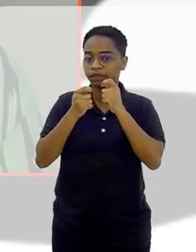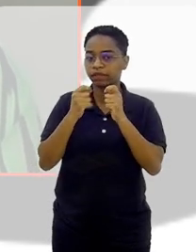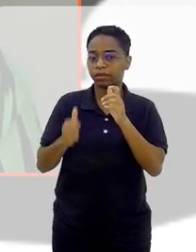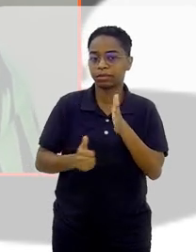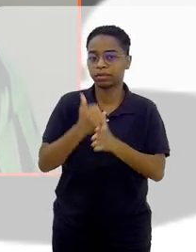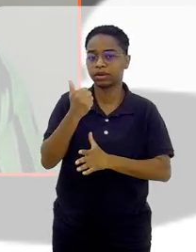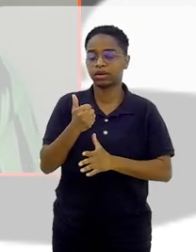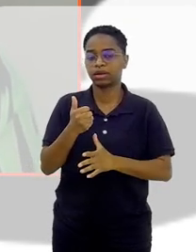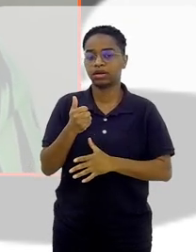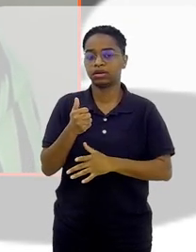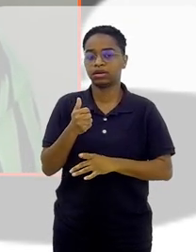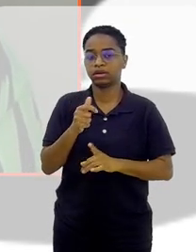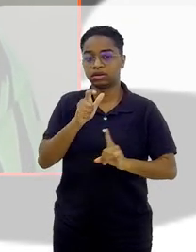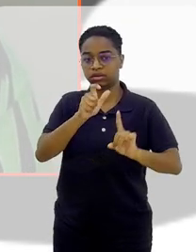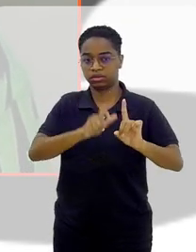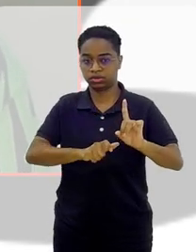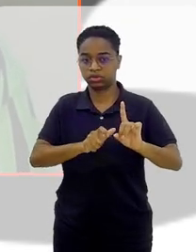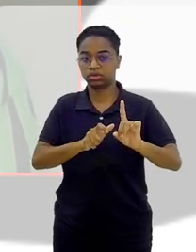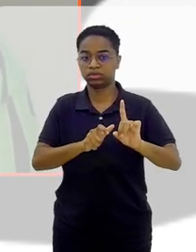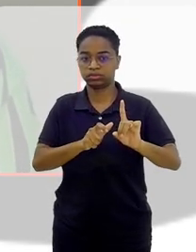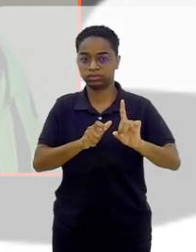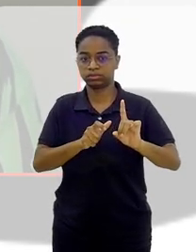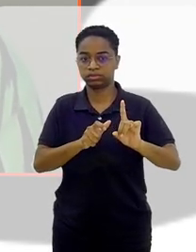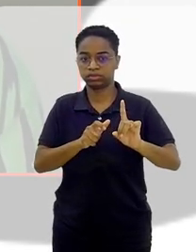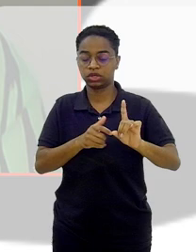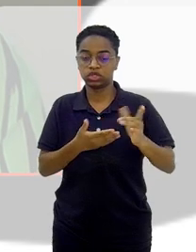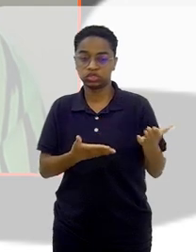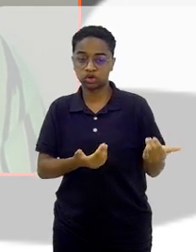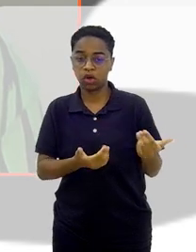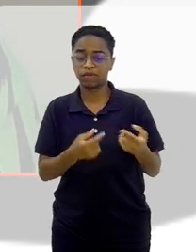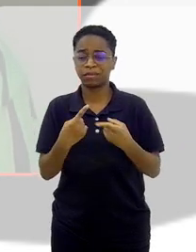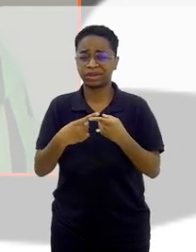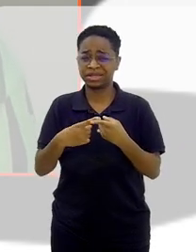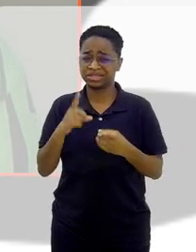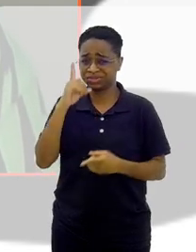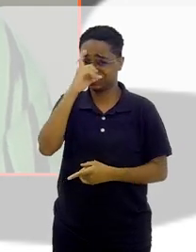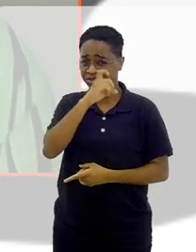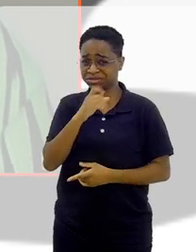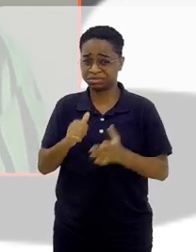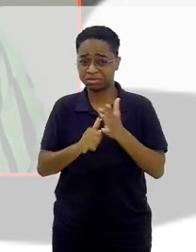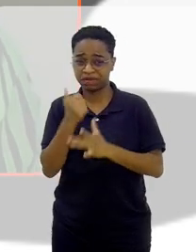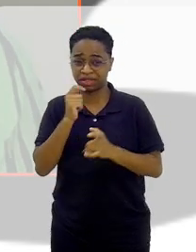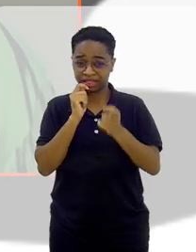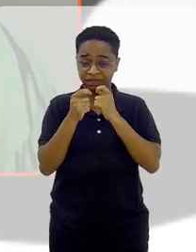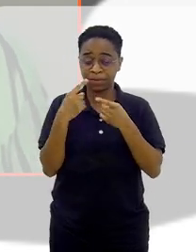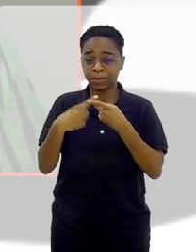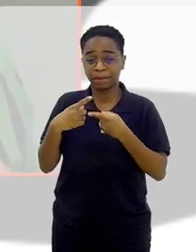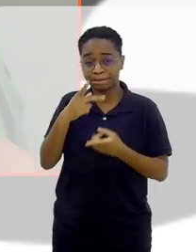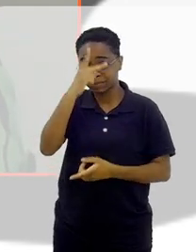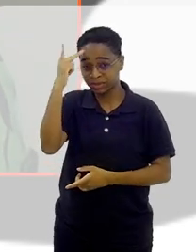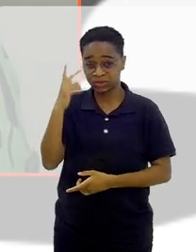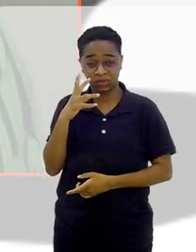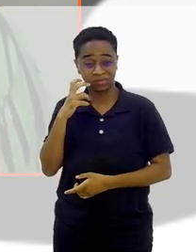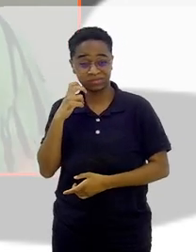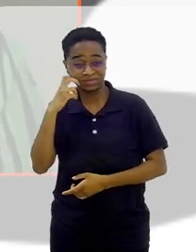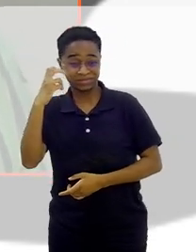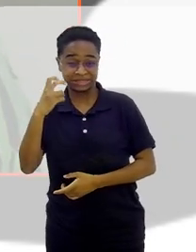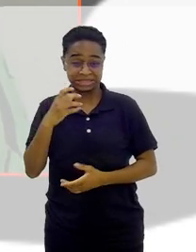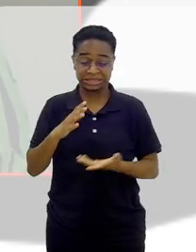entrevista com uma jovem e você sabe como é difícil fazer a primeira entrevista com uma pessoa porque a pessoa ainda está muito tímida, muito receosa,